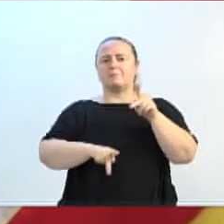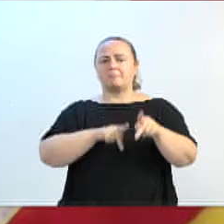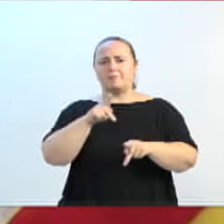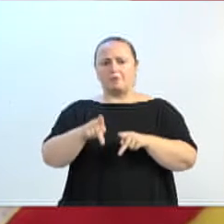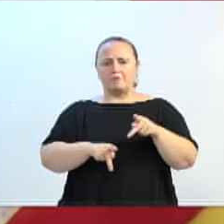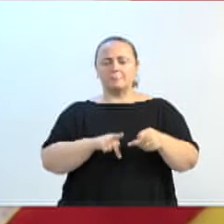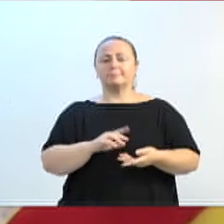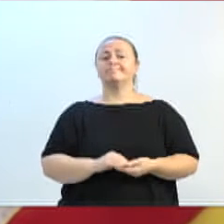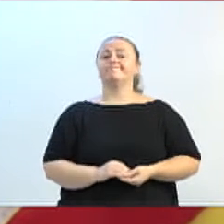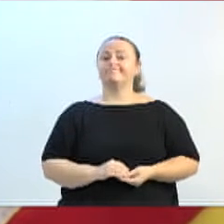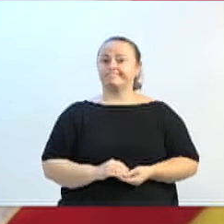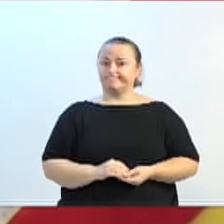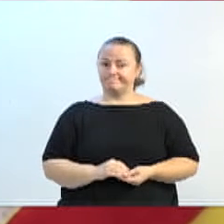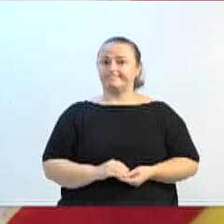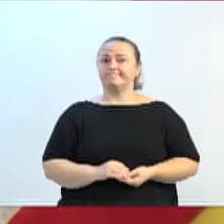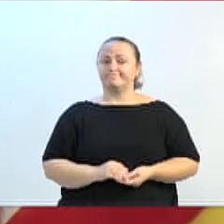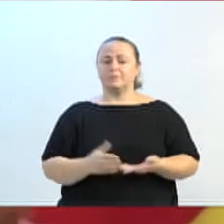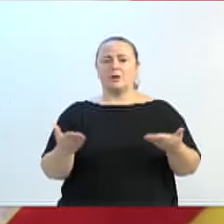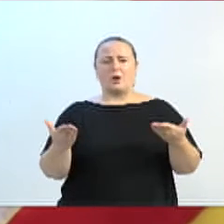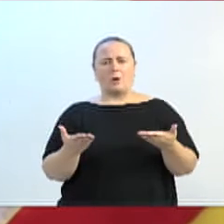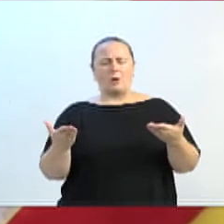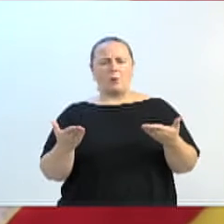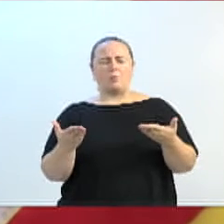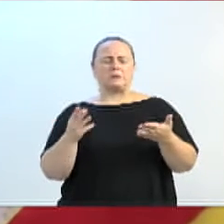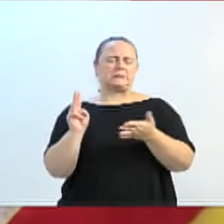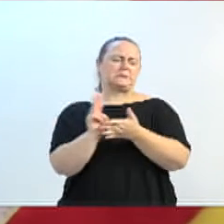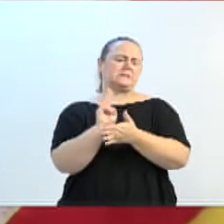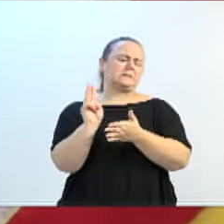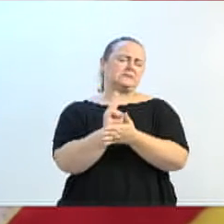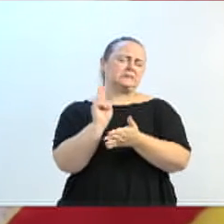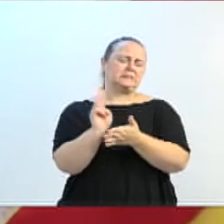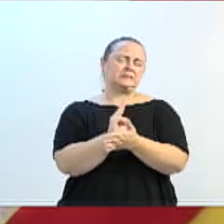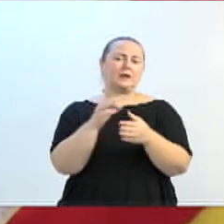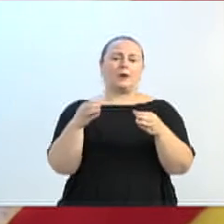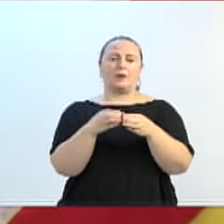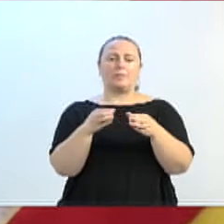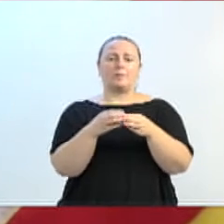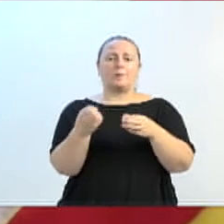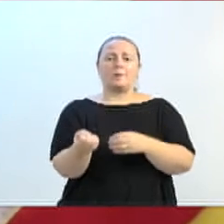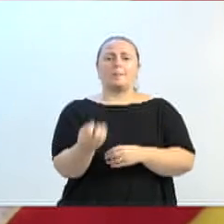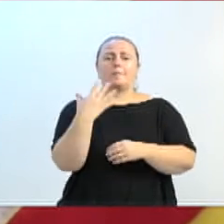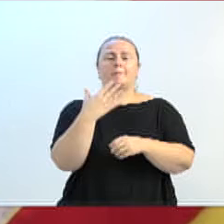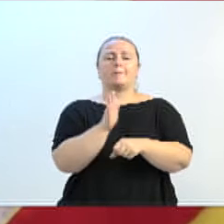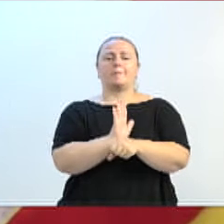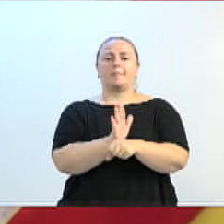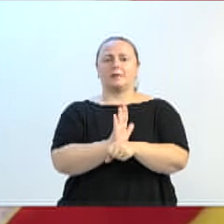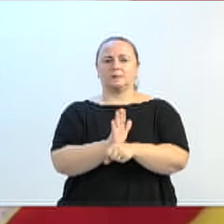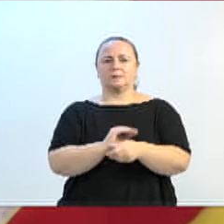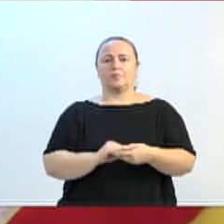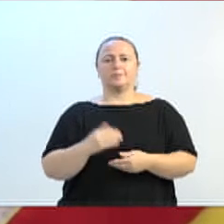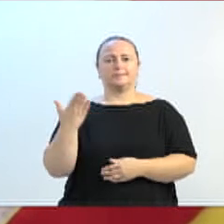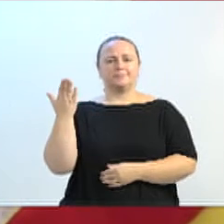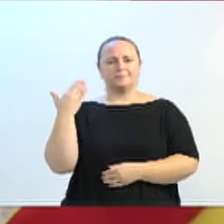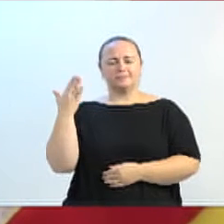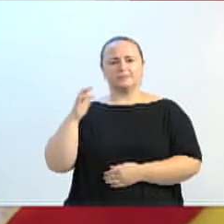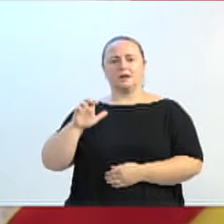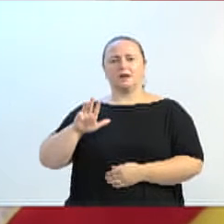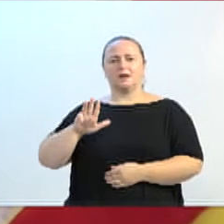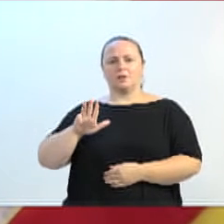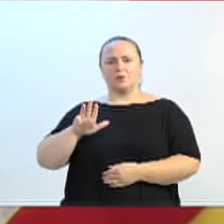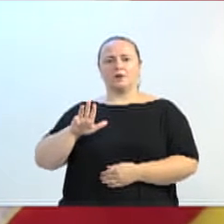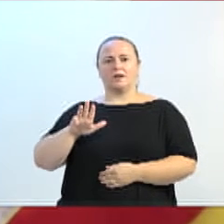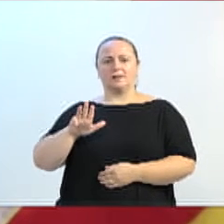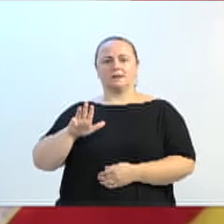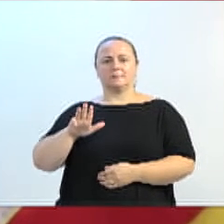vídeos antigos, enfim, nos grupos de WhatsApp, e um deles era o ex-presidente Lula falando há muito tempo,